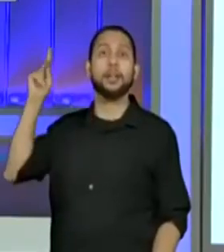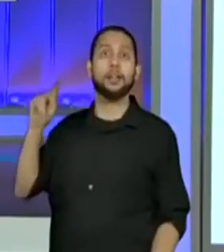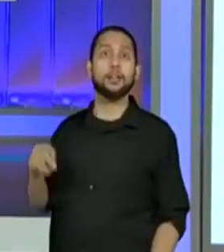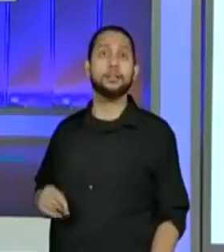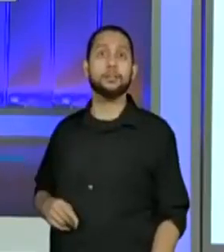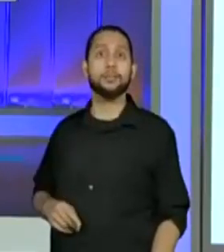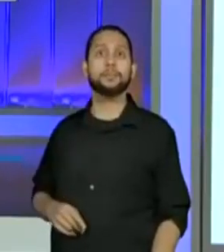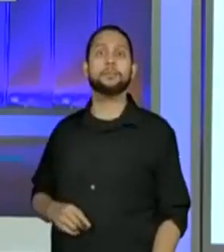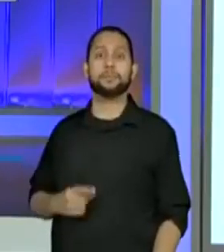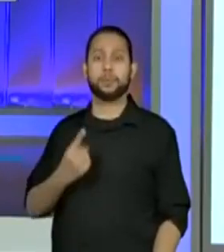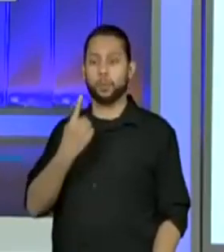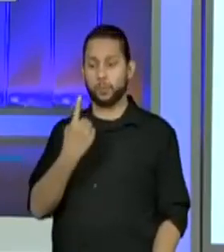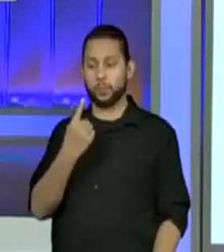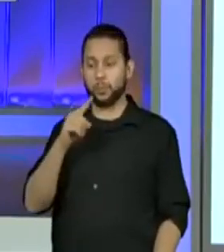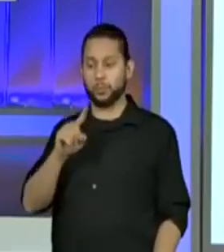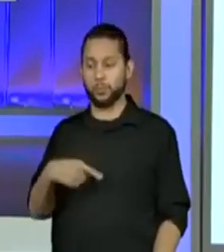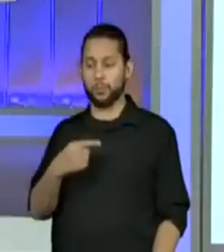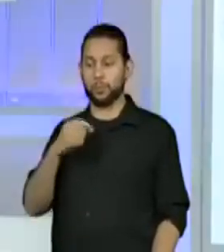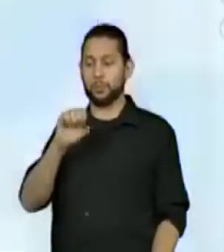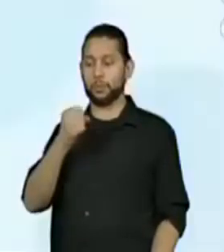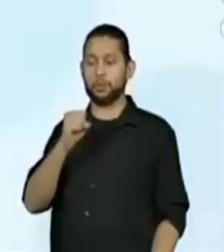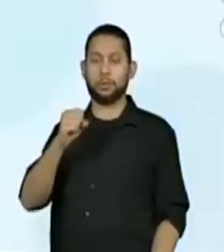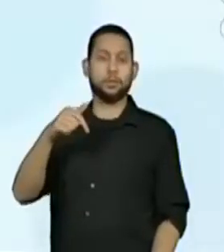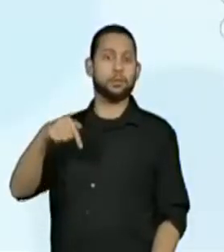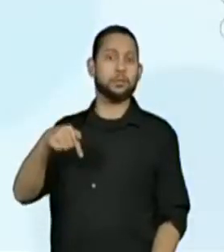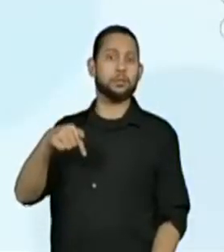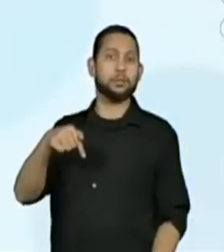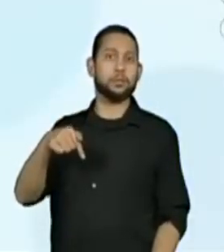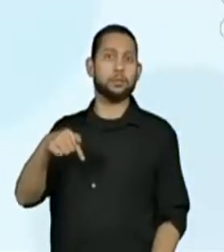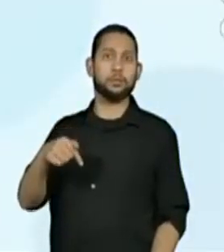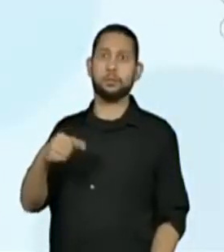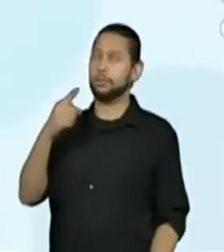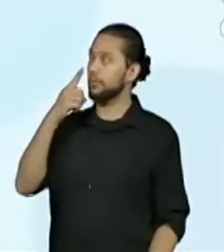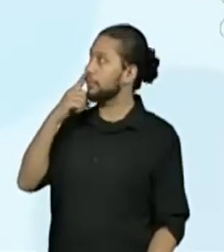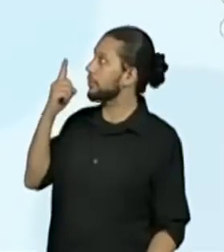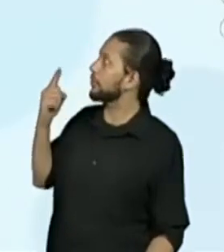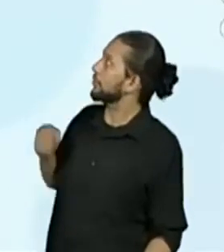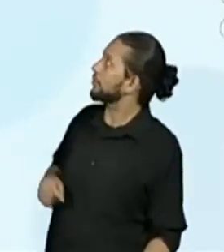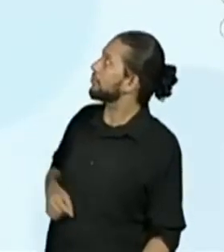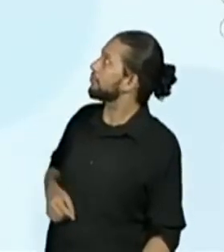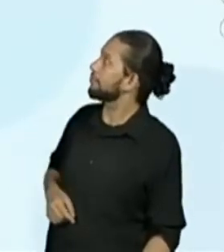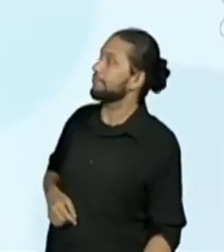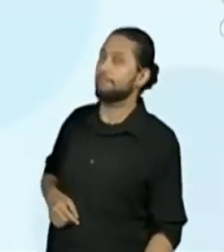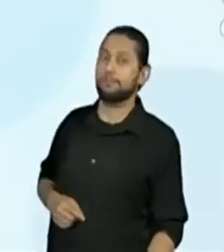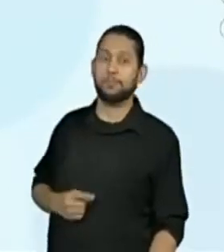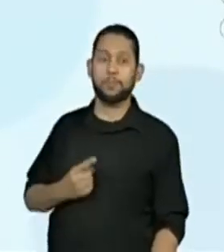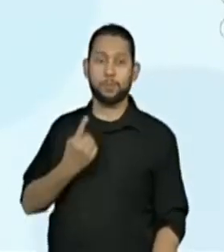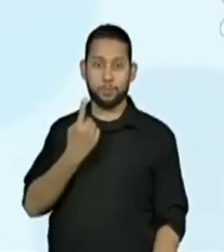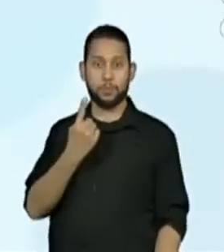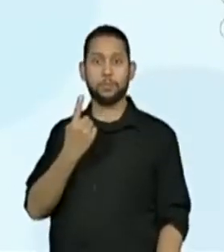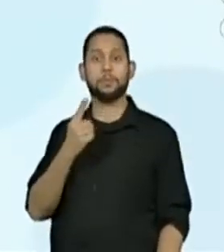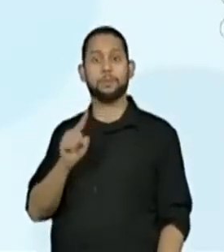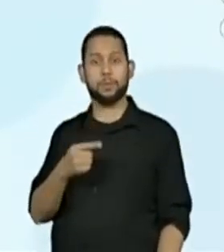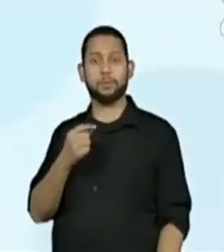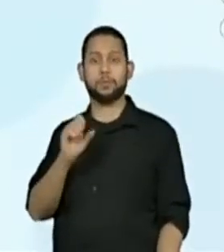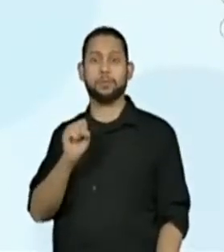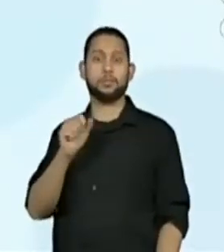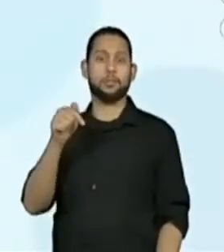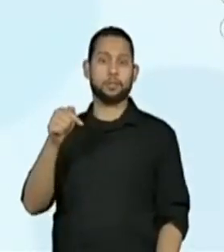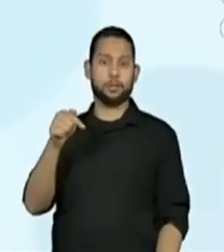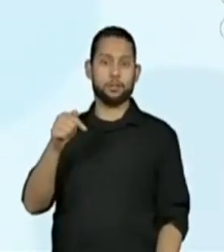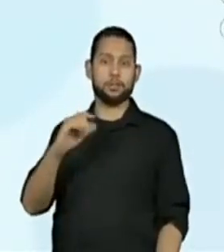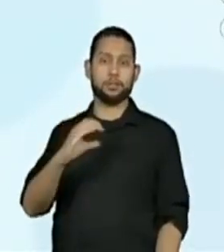O pai da Sofia mede 1,87 centímetros. Vamos registrar isso, então?